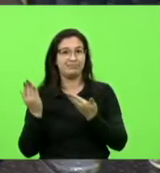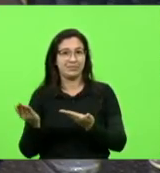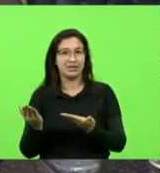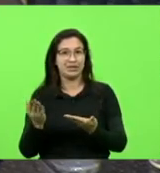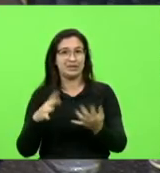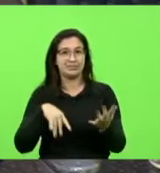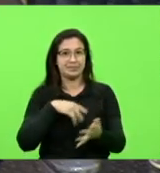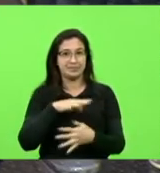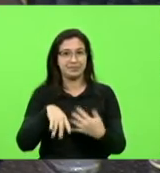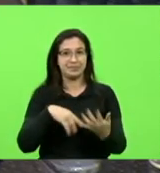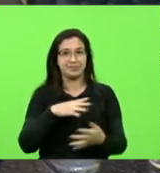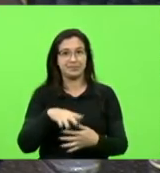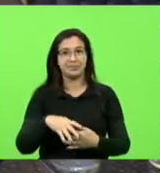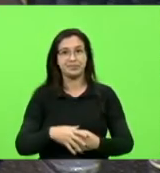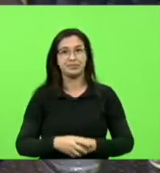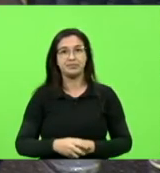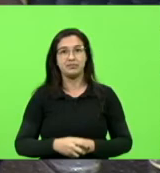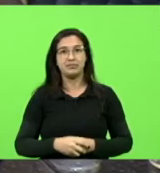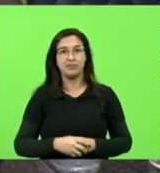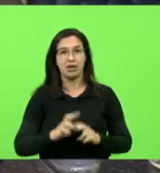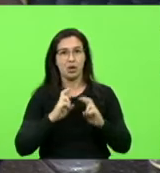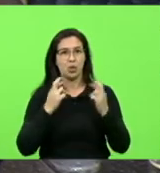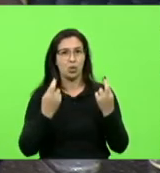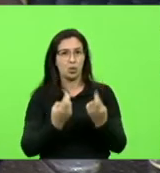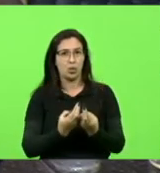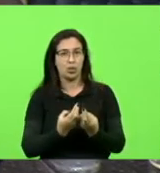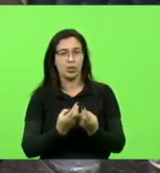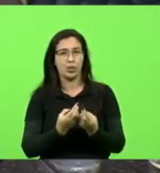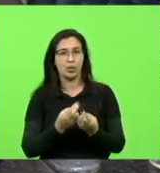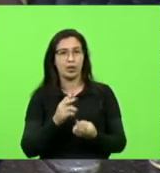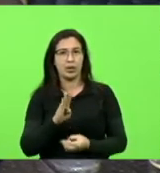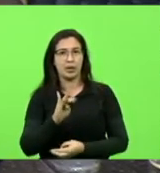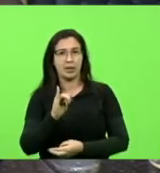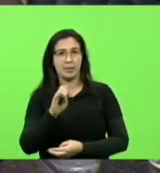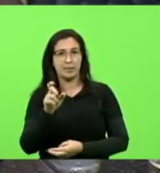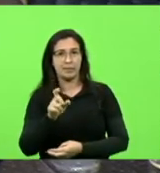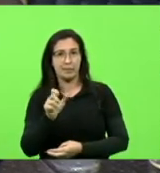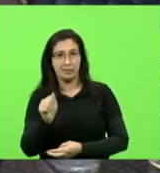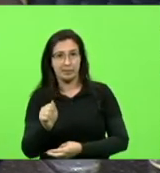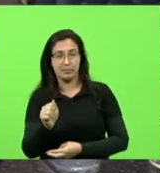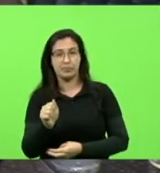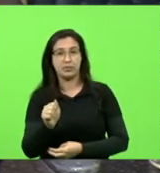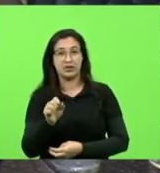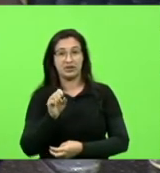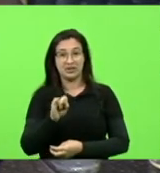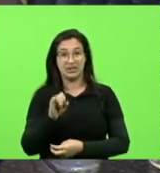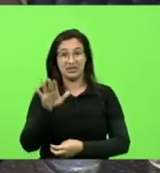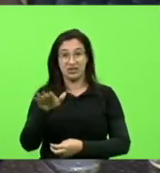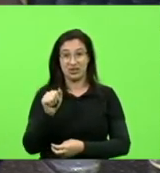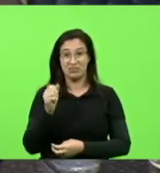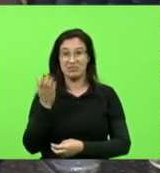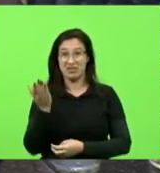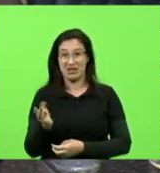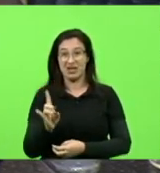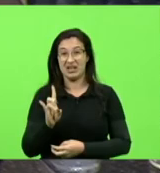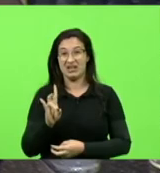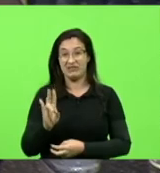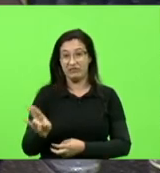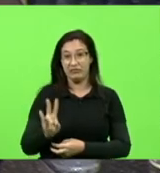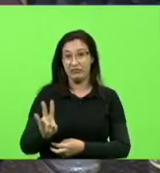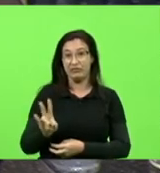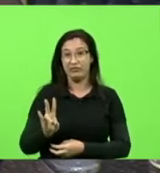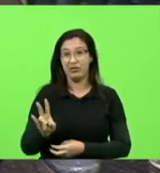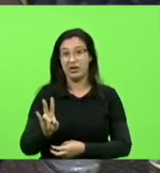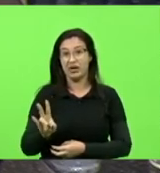aí. Aí roda a bicha. Mas se você chama um cara desse aí de bicha, pelo amor de Deus. Eu tenho processos na ética aqui, porque eu chamei